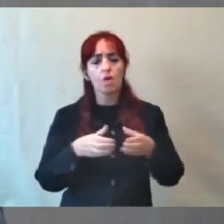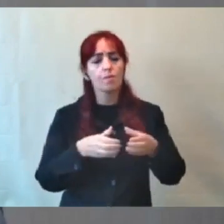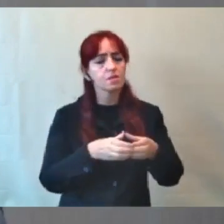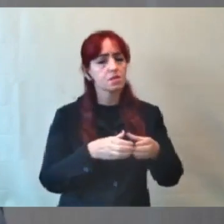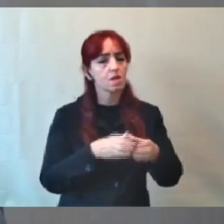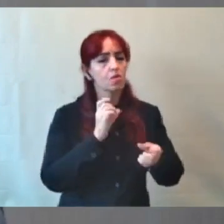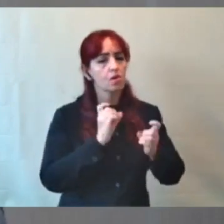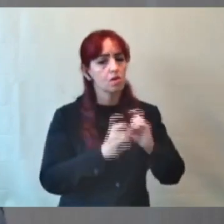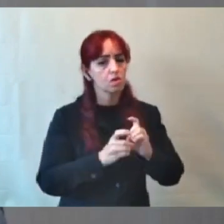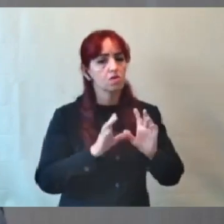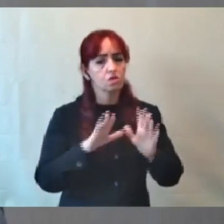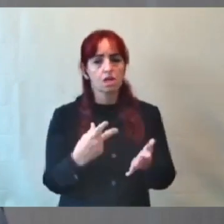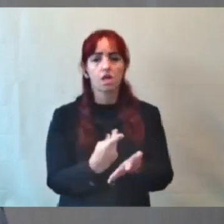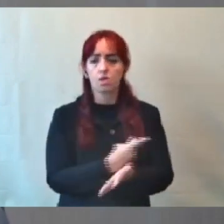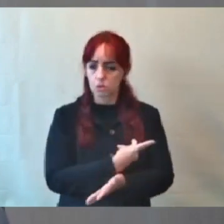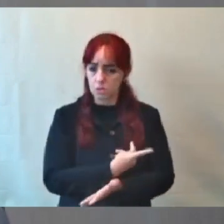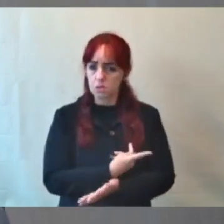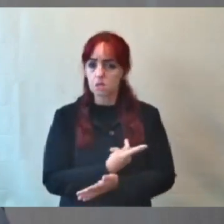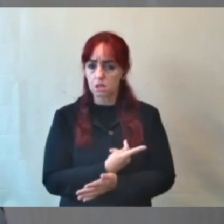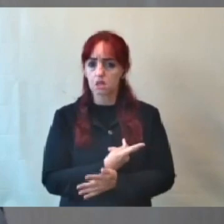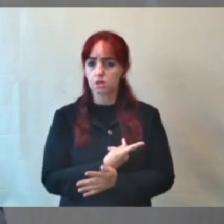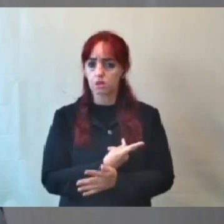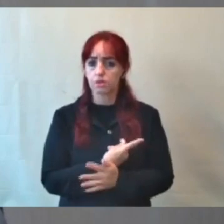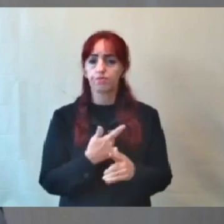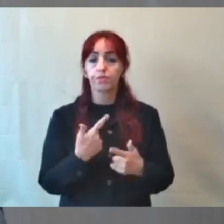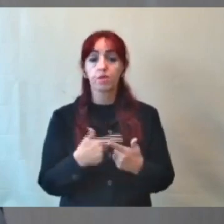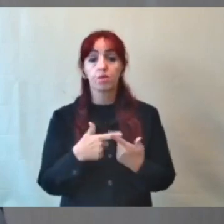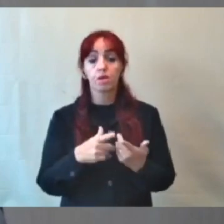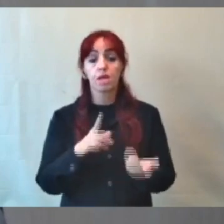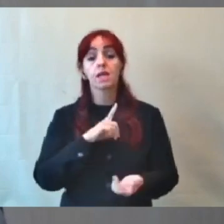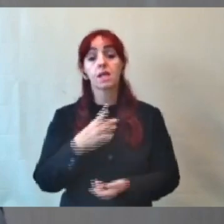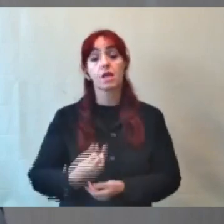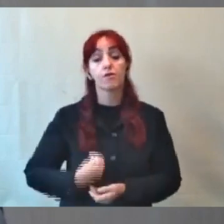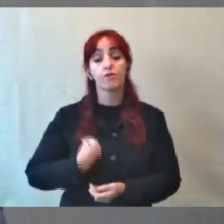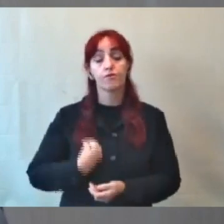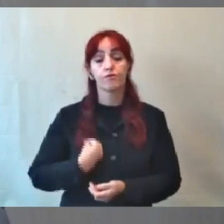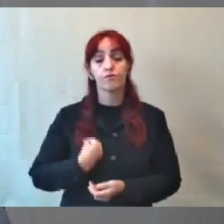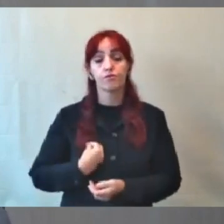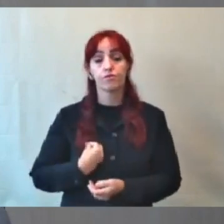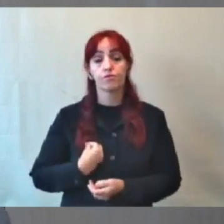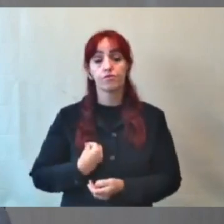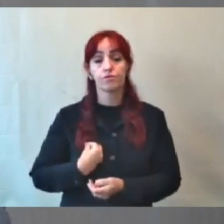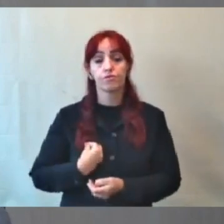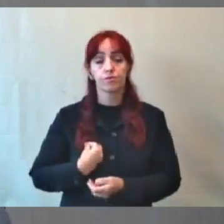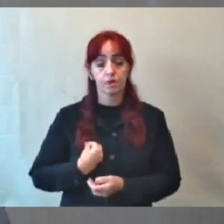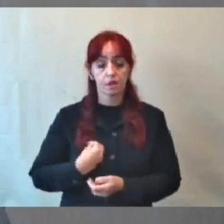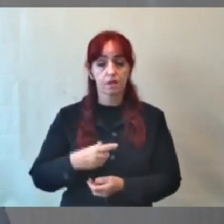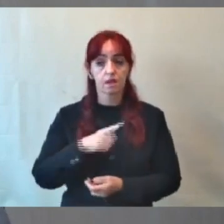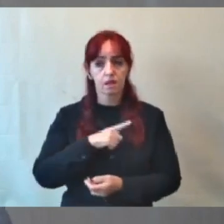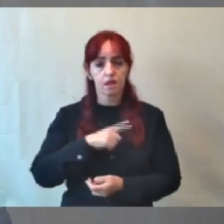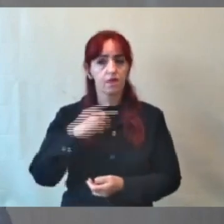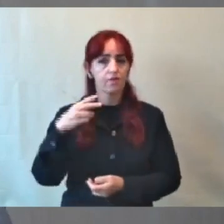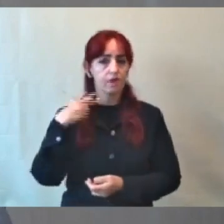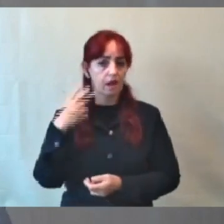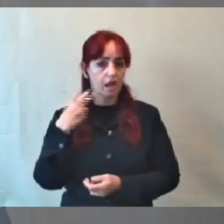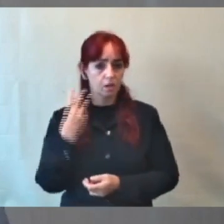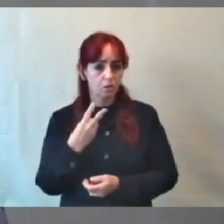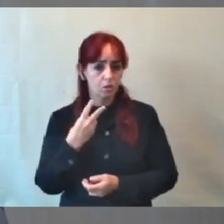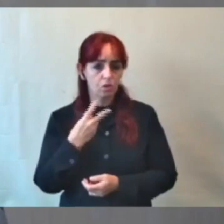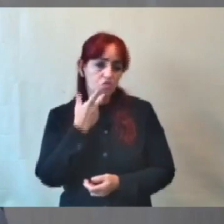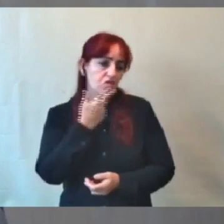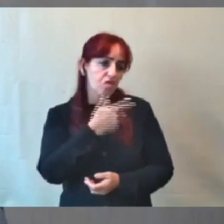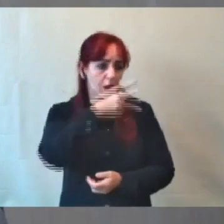existem vereadores que, não quero dizer que é o prefeito, mas podemos dizer